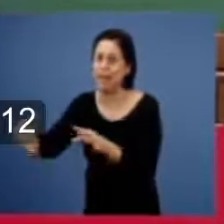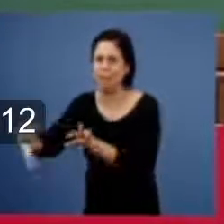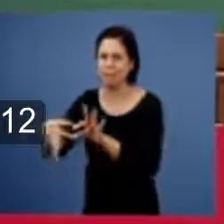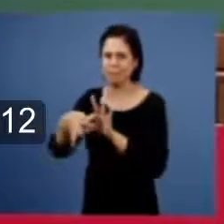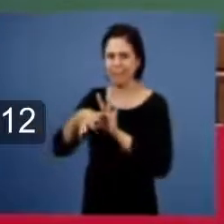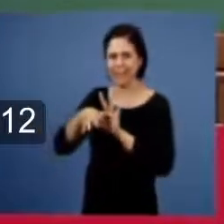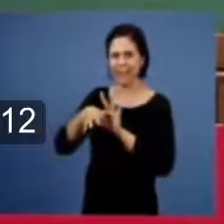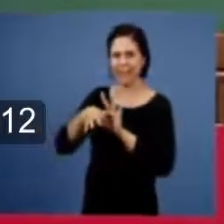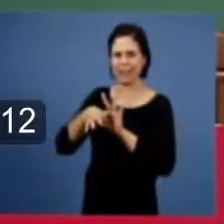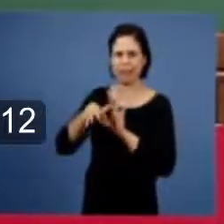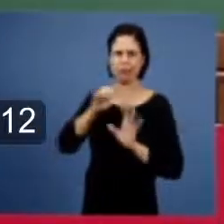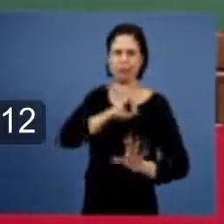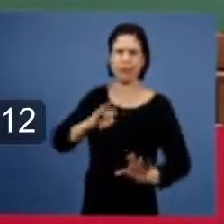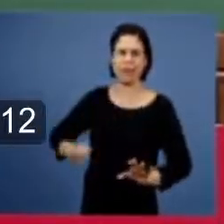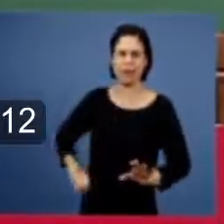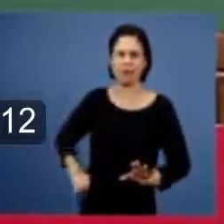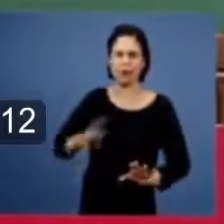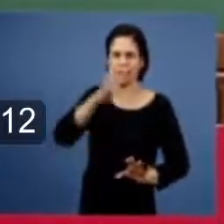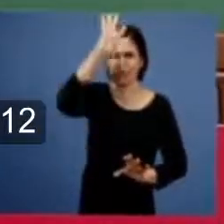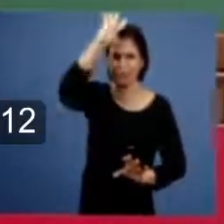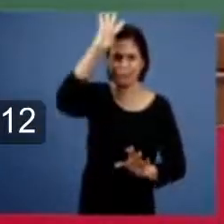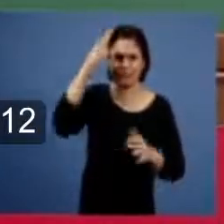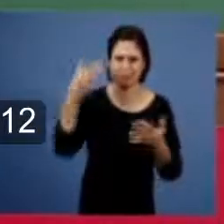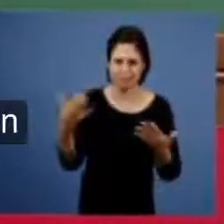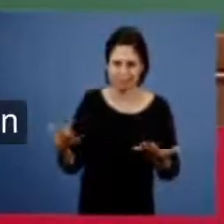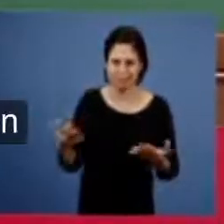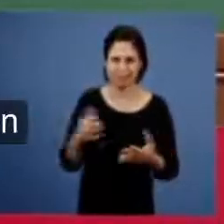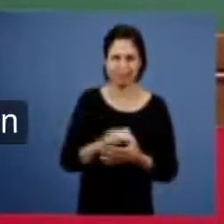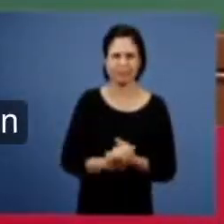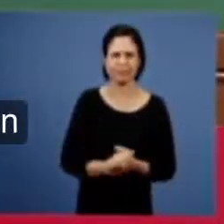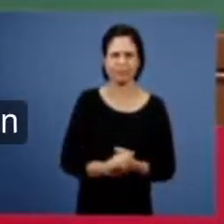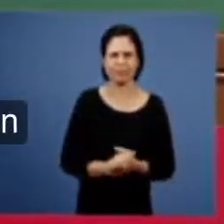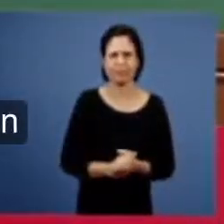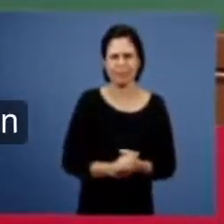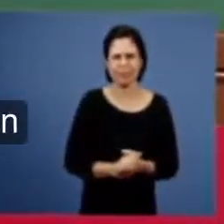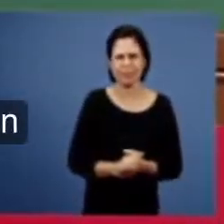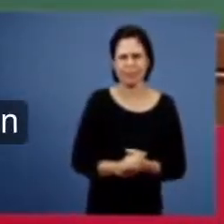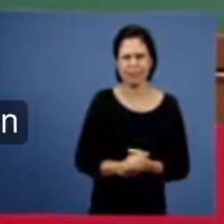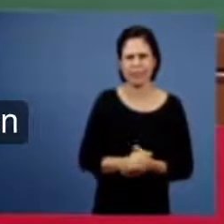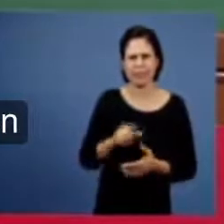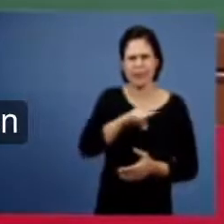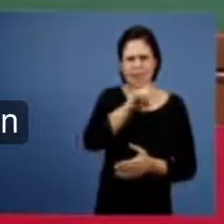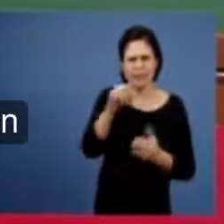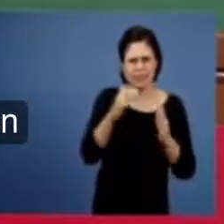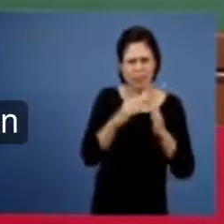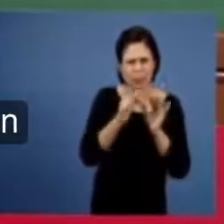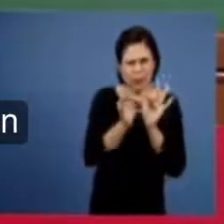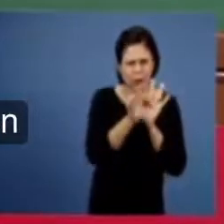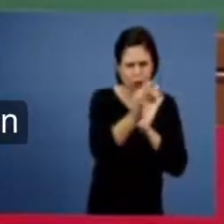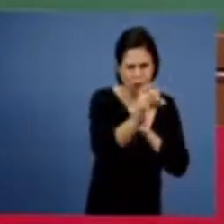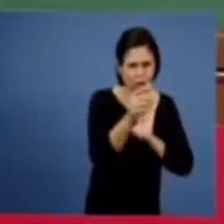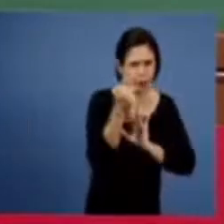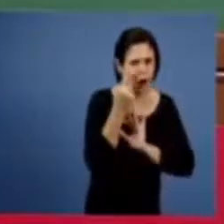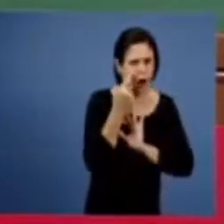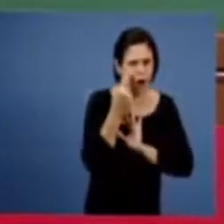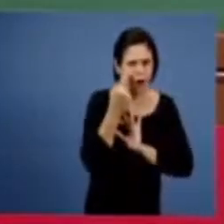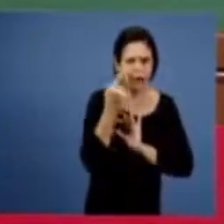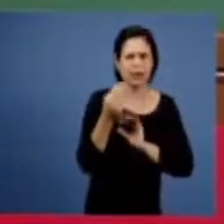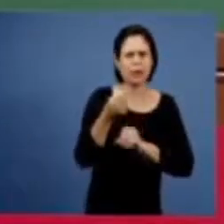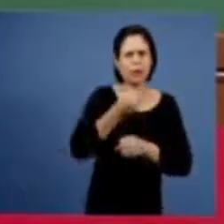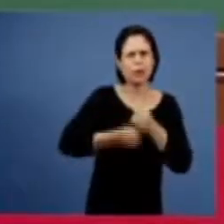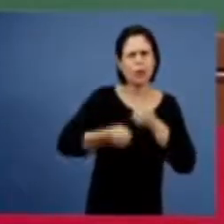antipas interessante que o 312 para os irmãos tão longe aqui estamos vendo foi quando